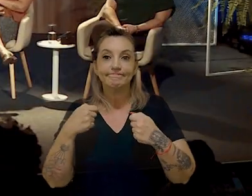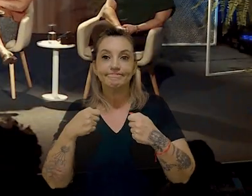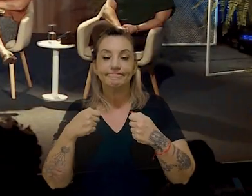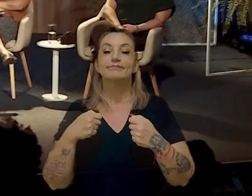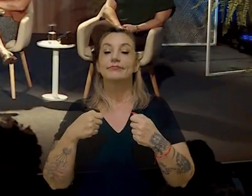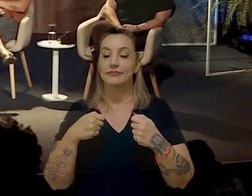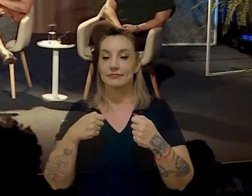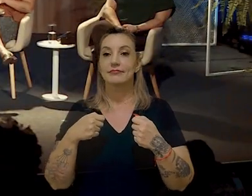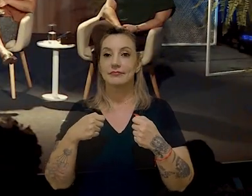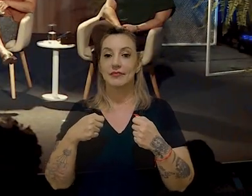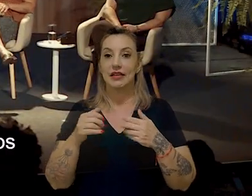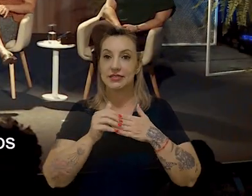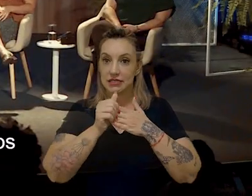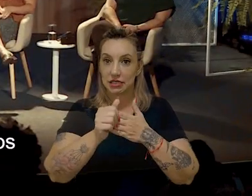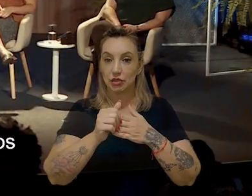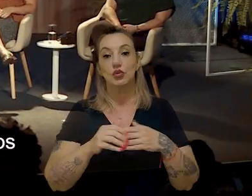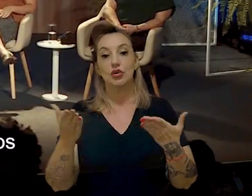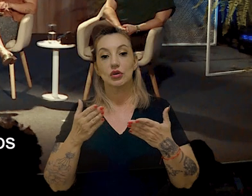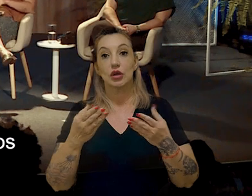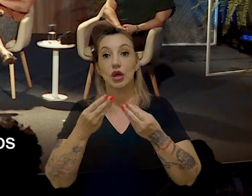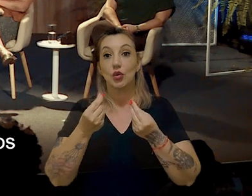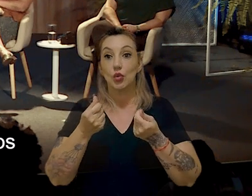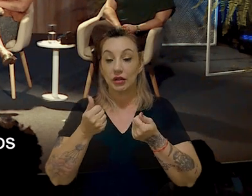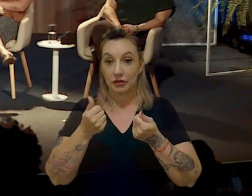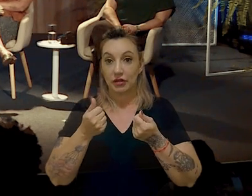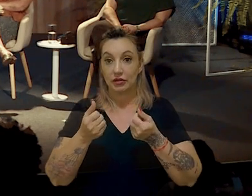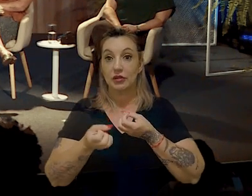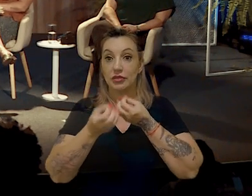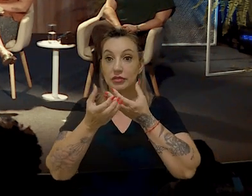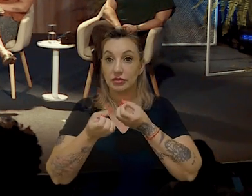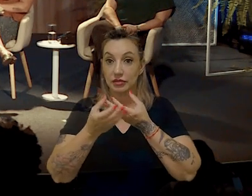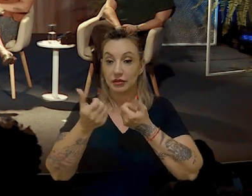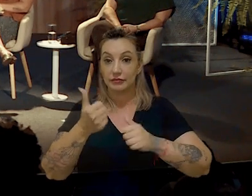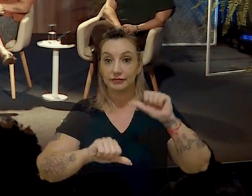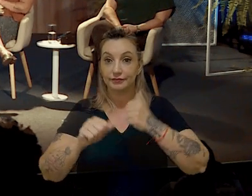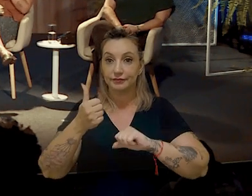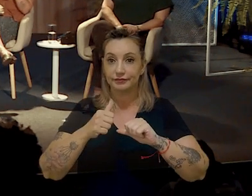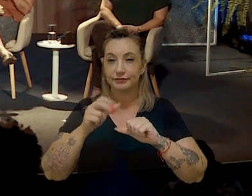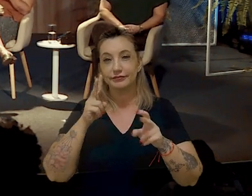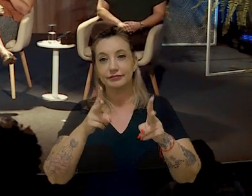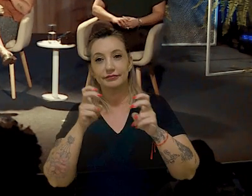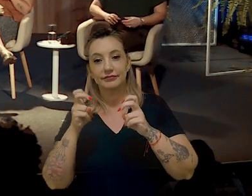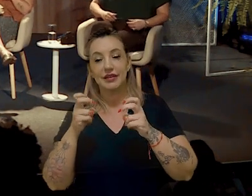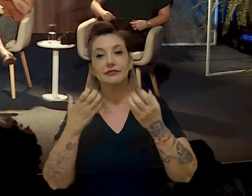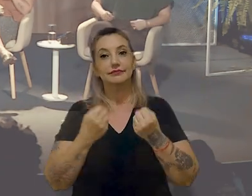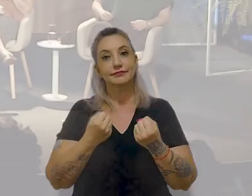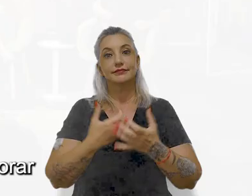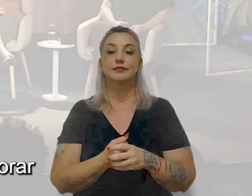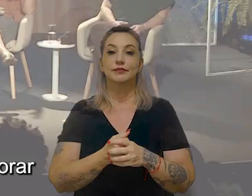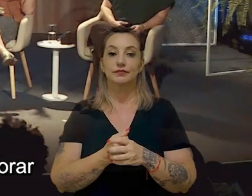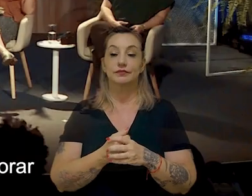seguindo. Agora a gente está qualificando esses dados e a gente está olhando a parte da nossa resiliência.